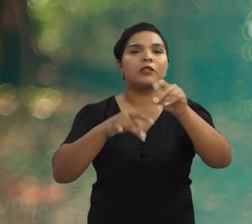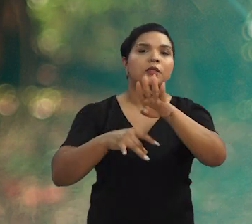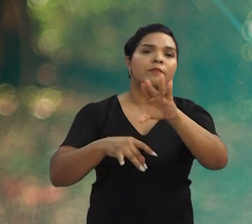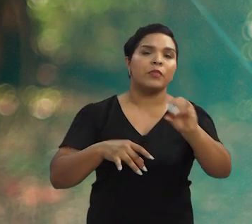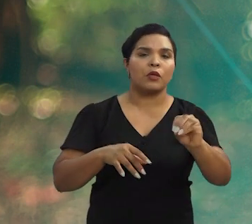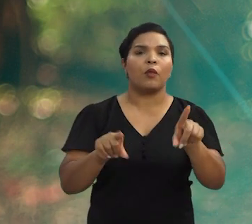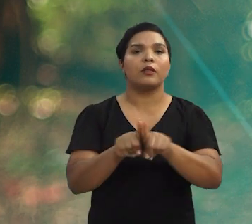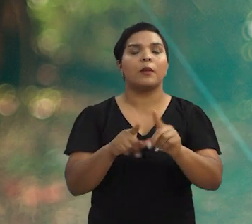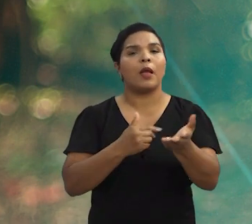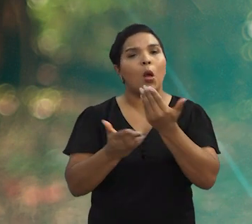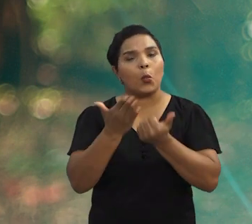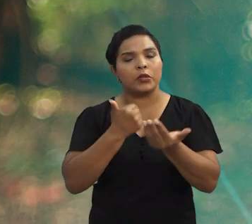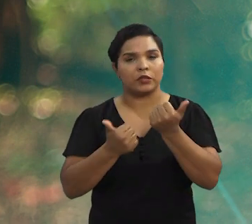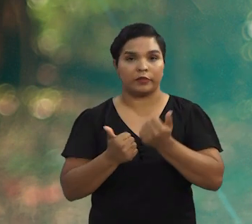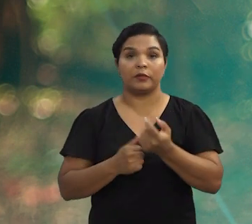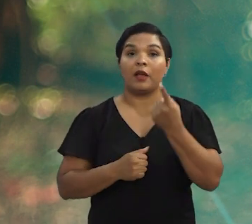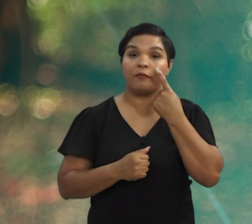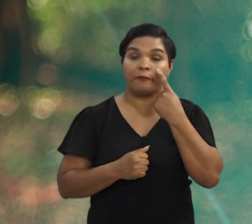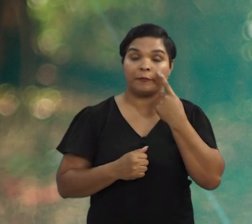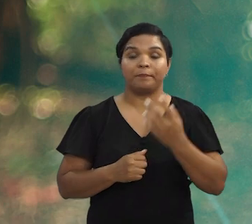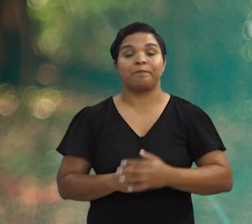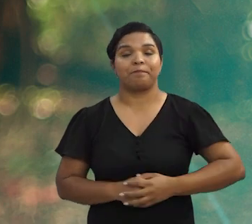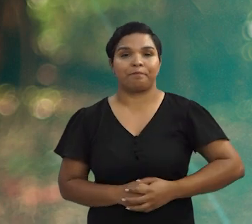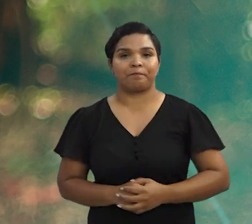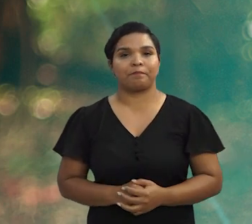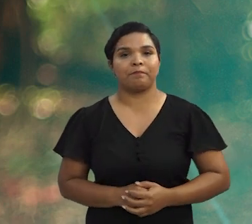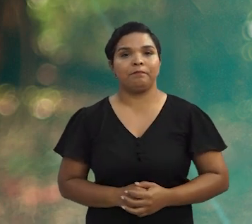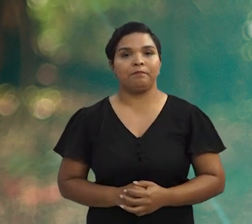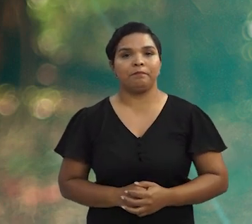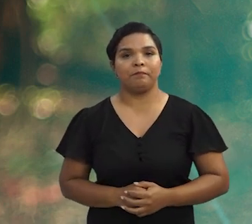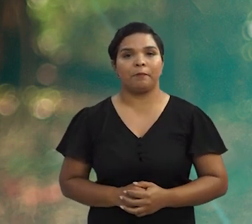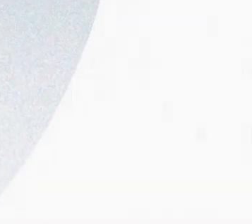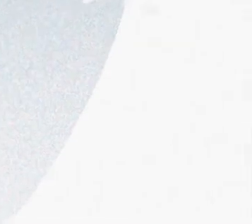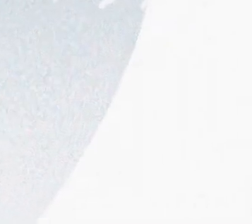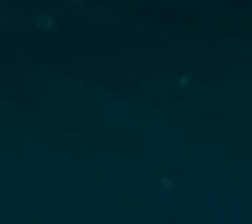biodegradáveis e revestimentos comestíveis. A gente volta já já!